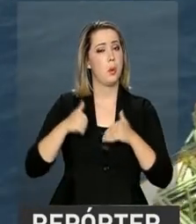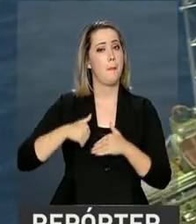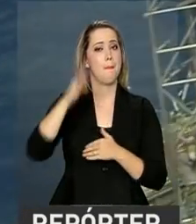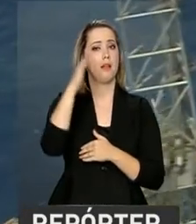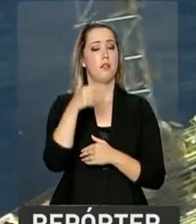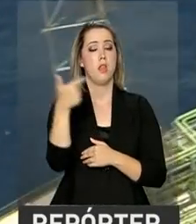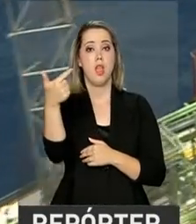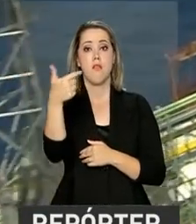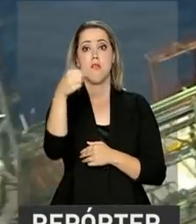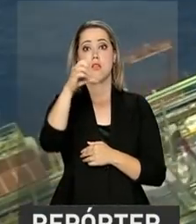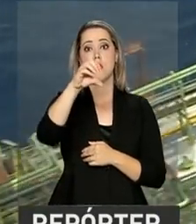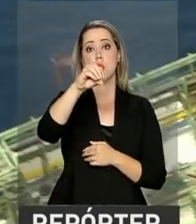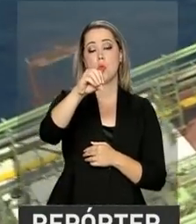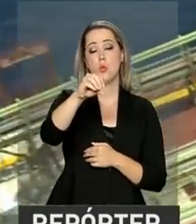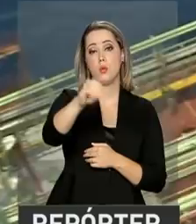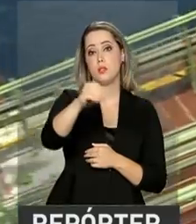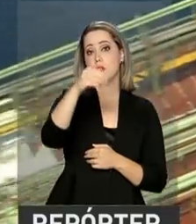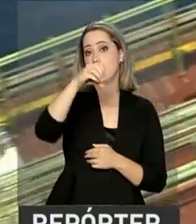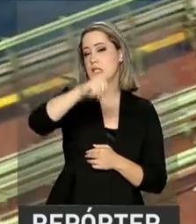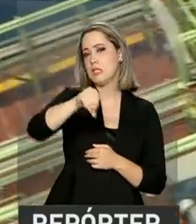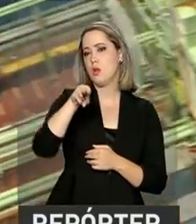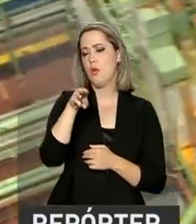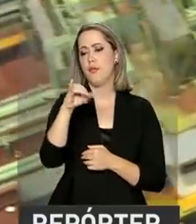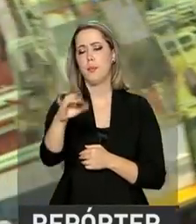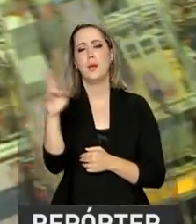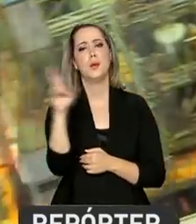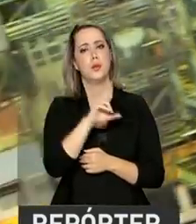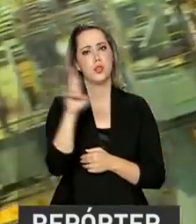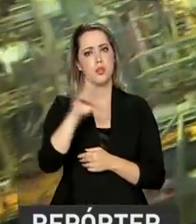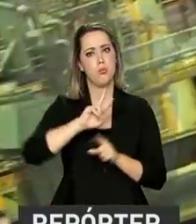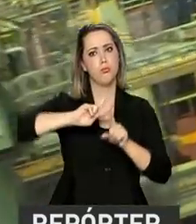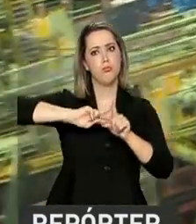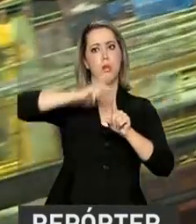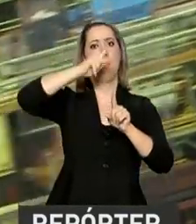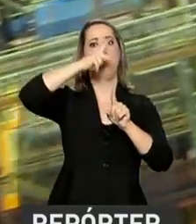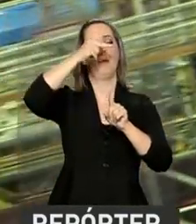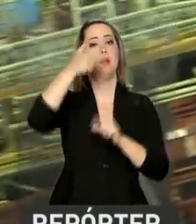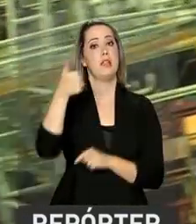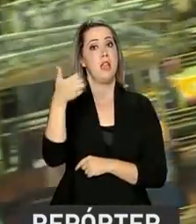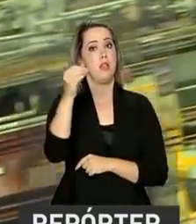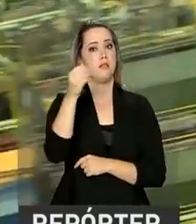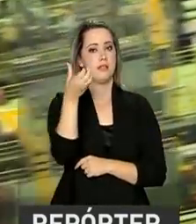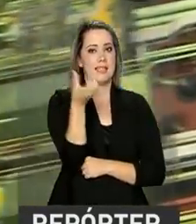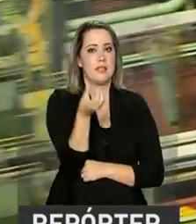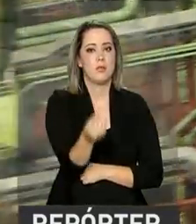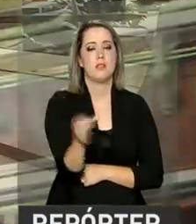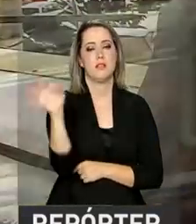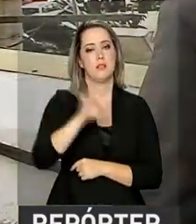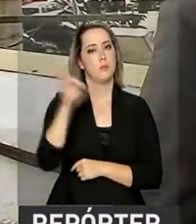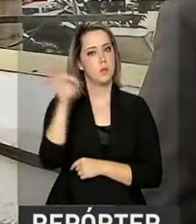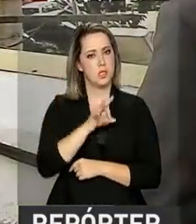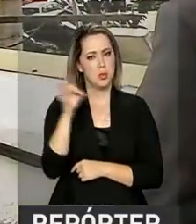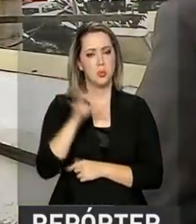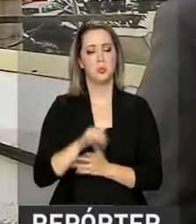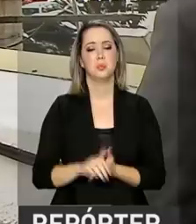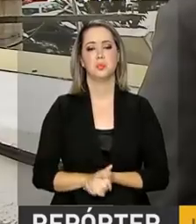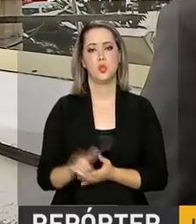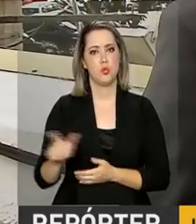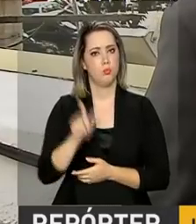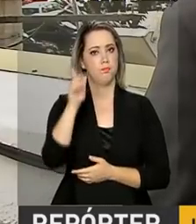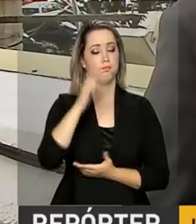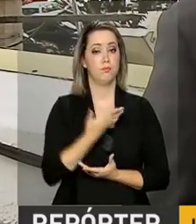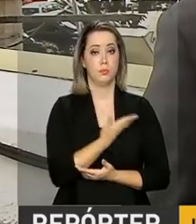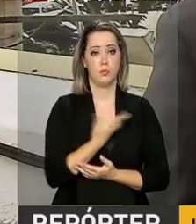mercado de 209,4 bilhões de reais. Crescimento de 106,7%. Com a ideia de